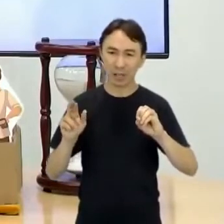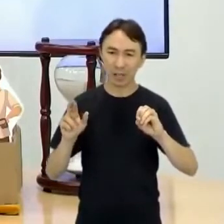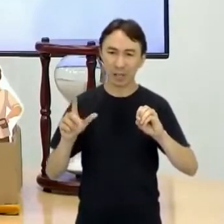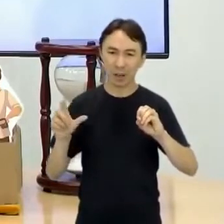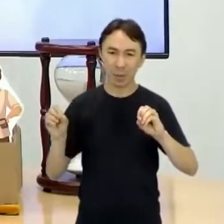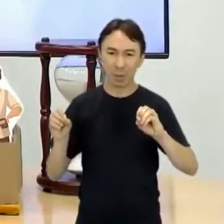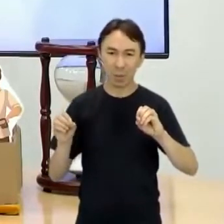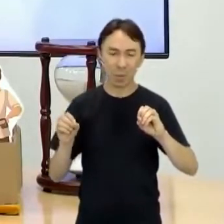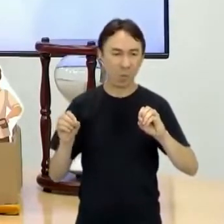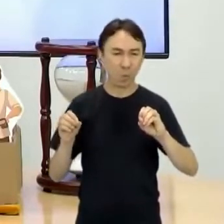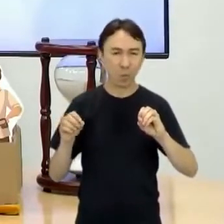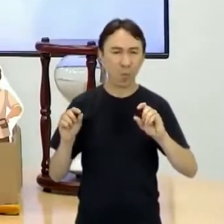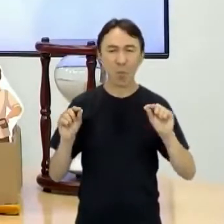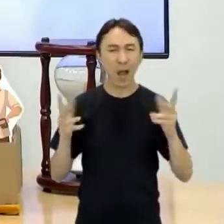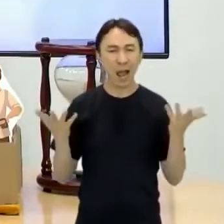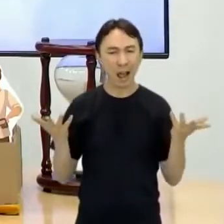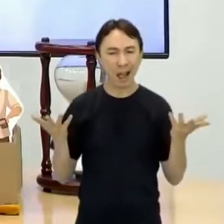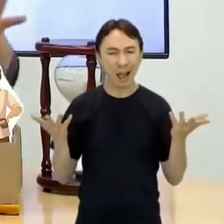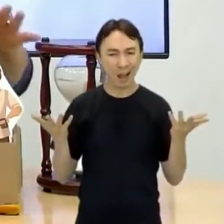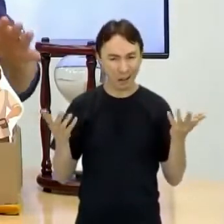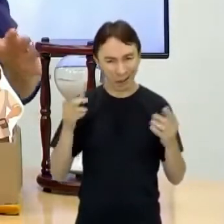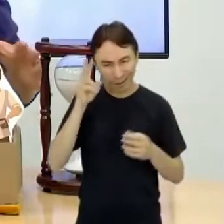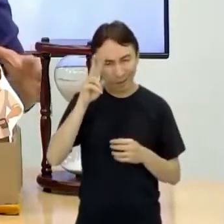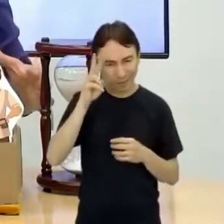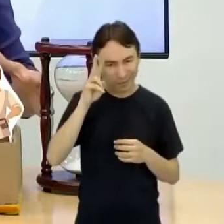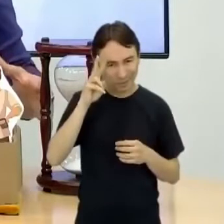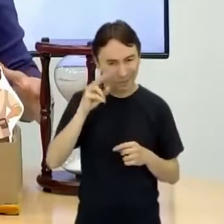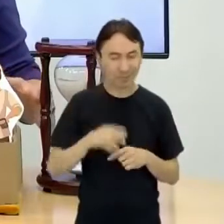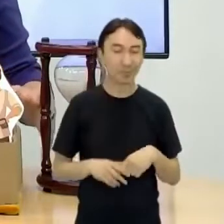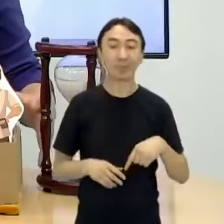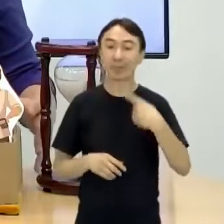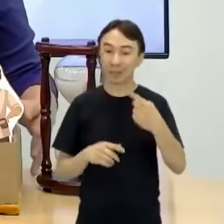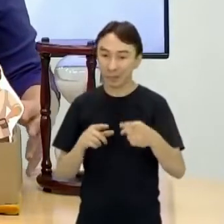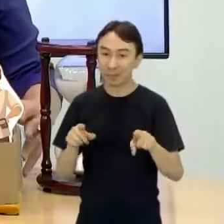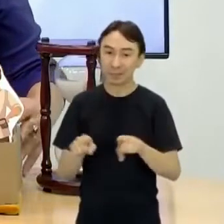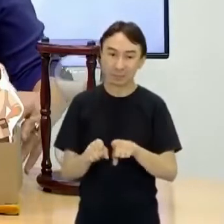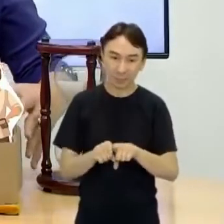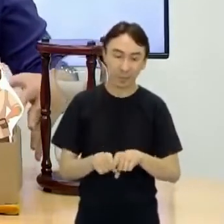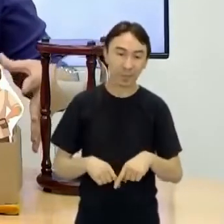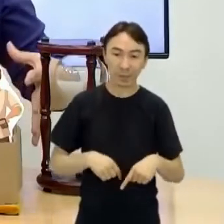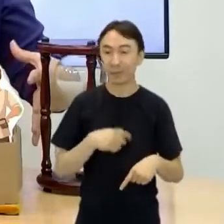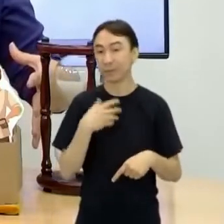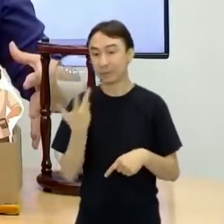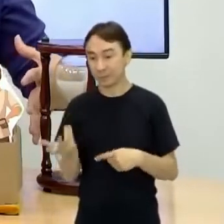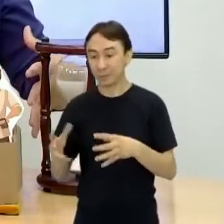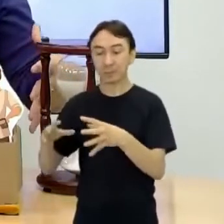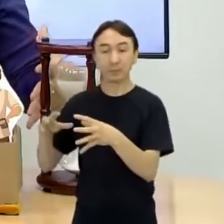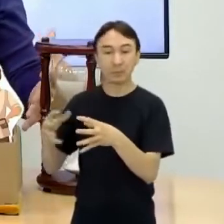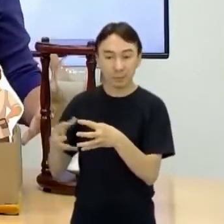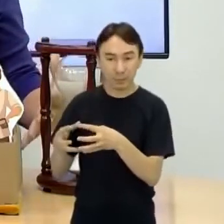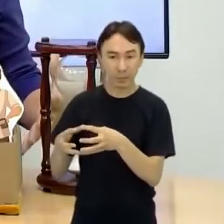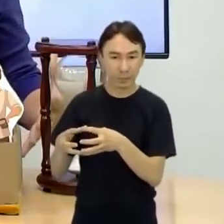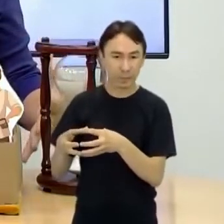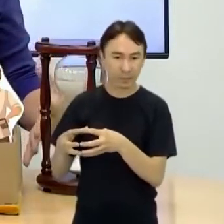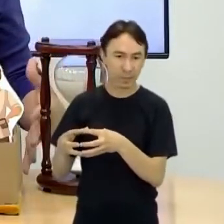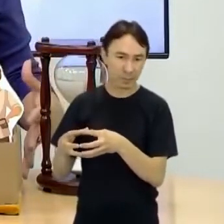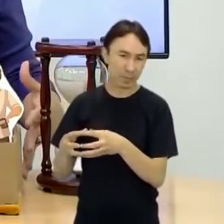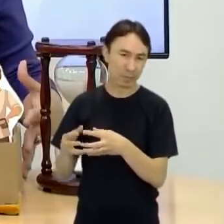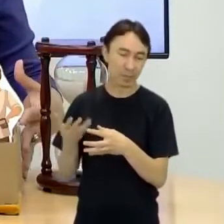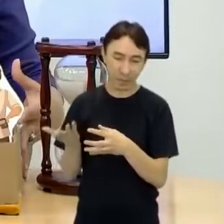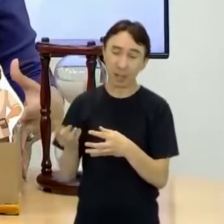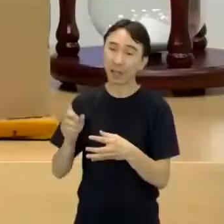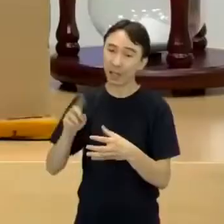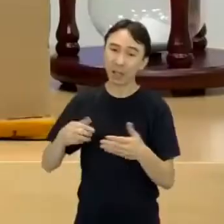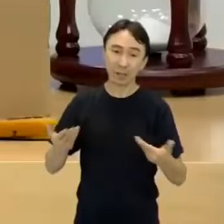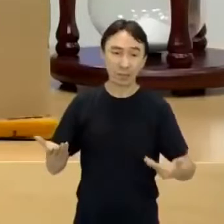bastante sobre isso. E aí, na sequência, eu tenho aqui a minha outra casta, né? A outra... O outro estamento dessa sociedade,